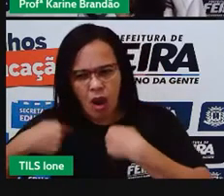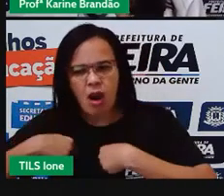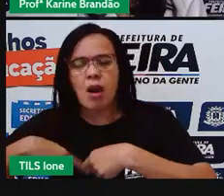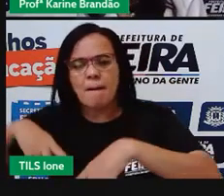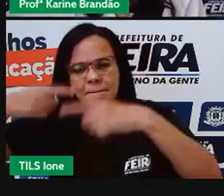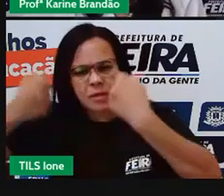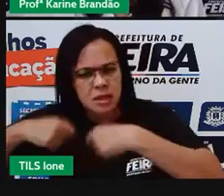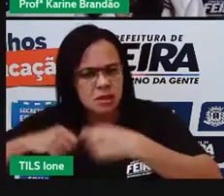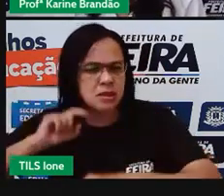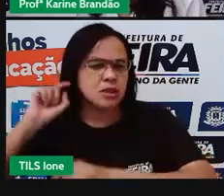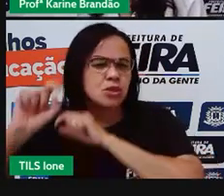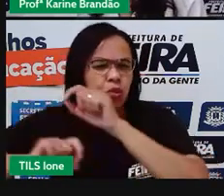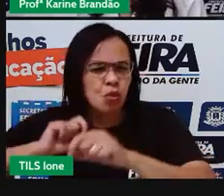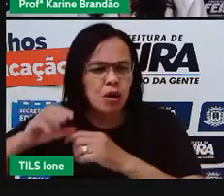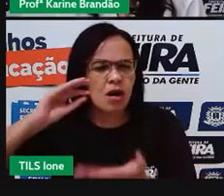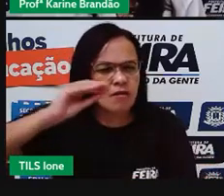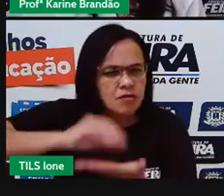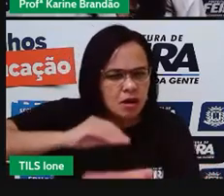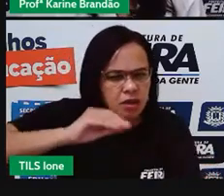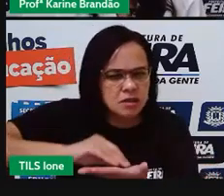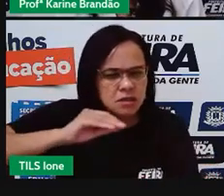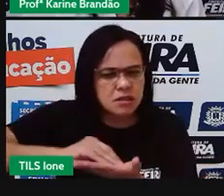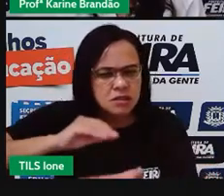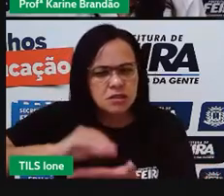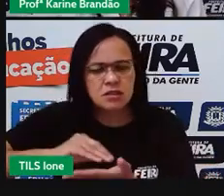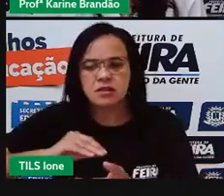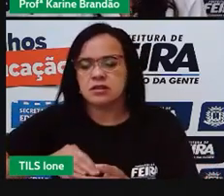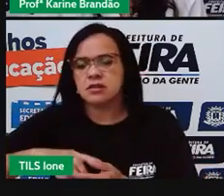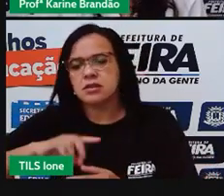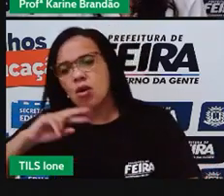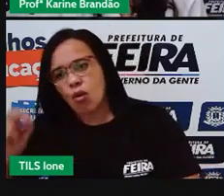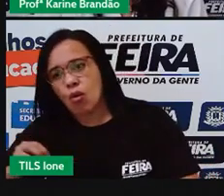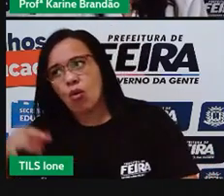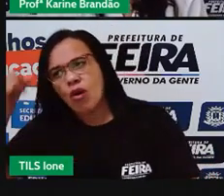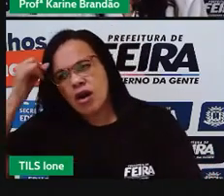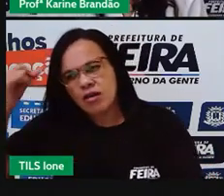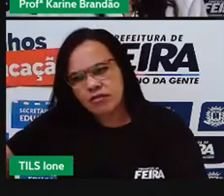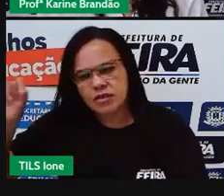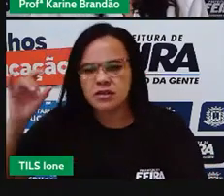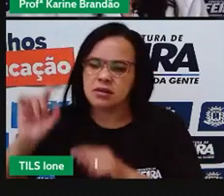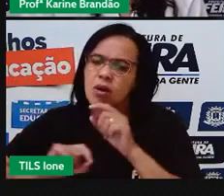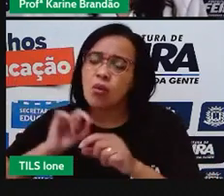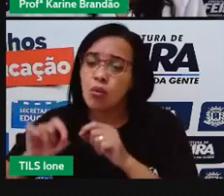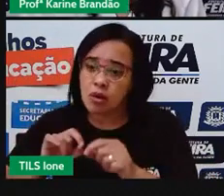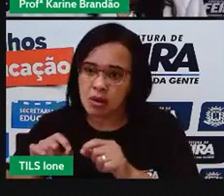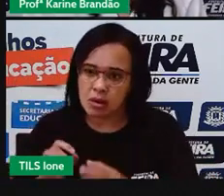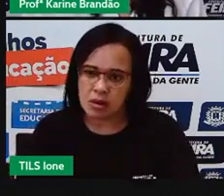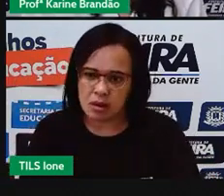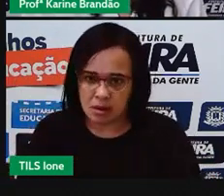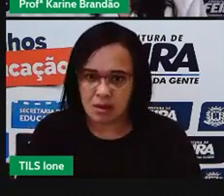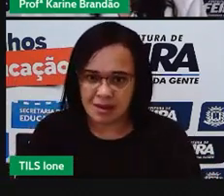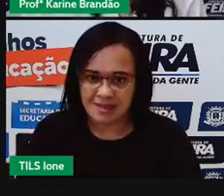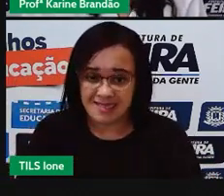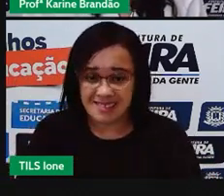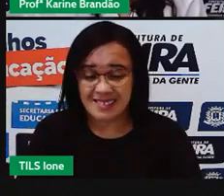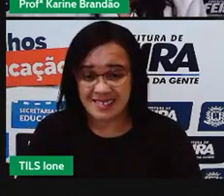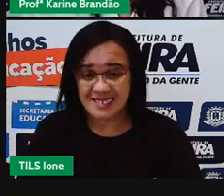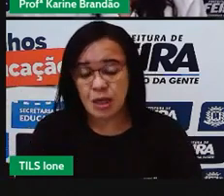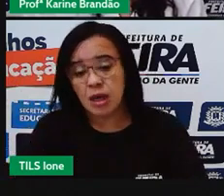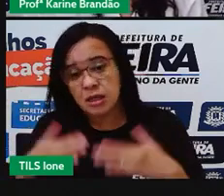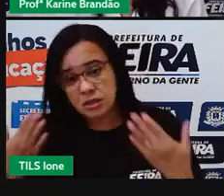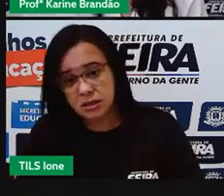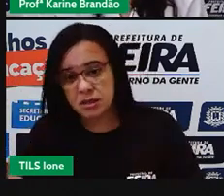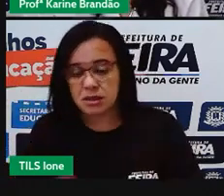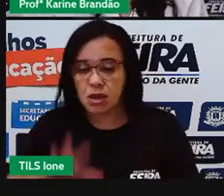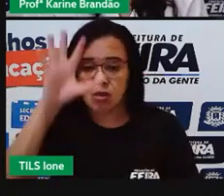impactar nesse consumo consciente da nossa água então resumindo a nossa água a nossa